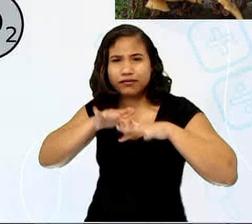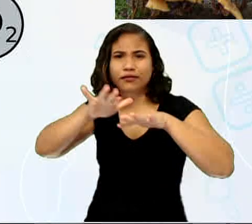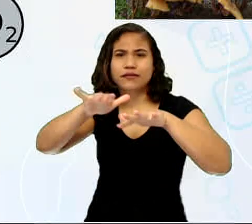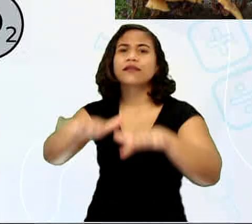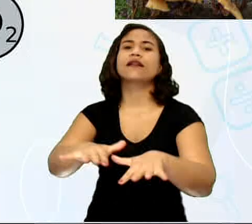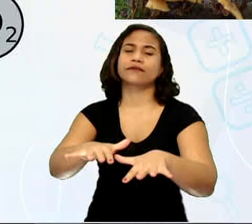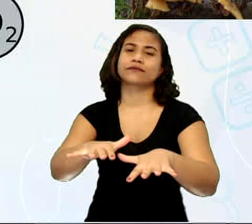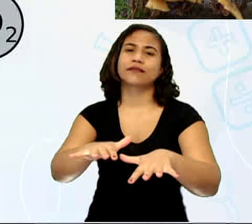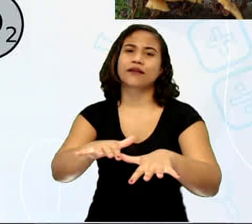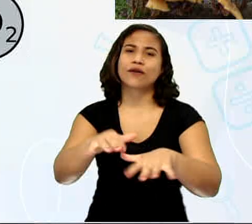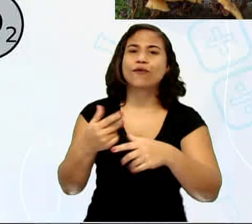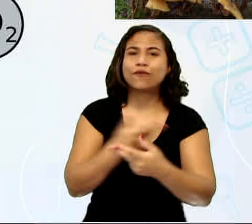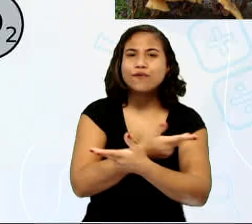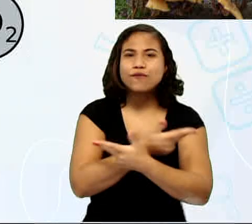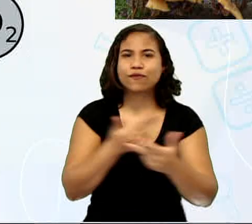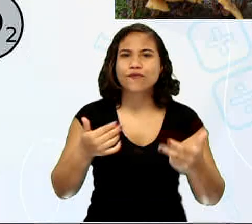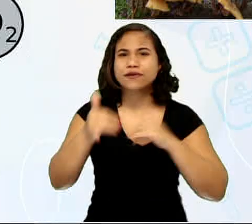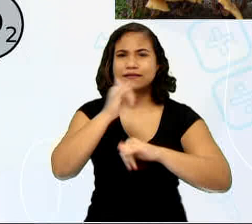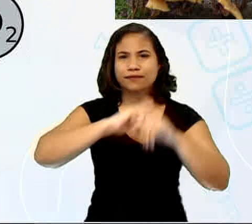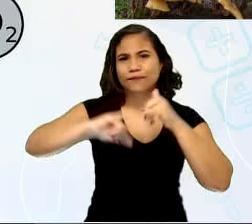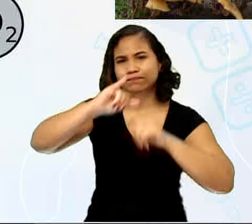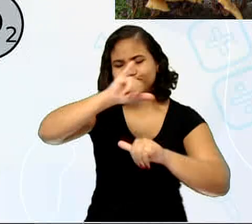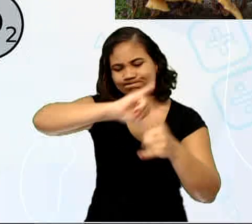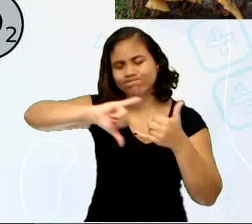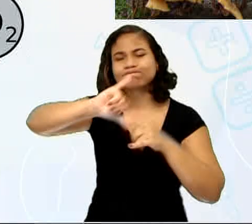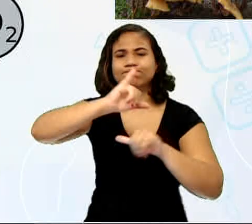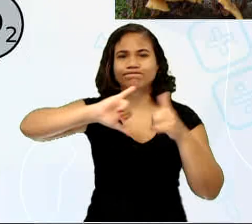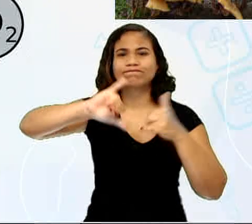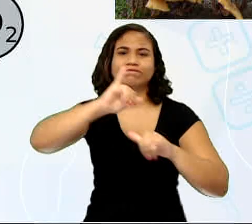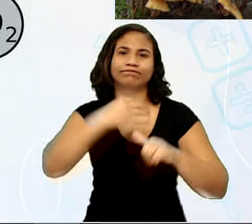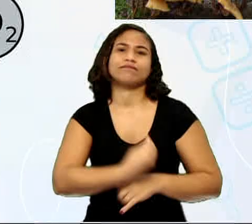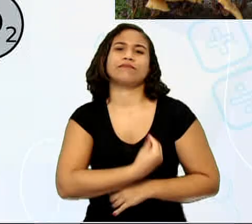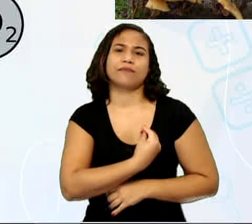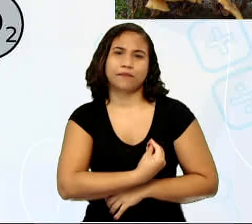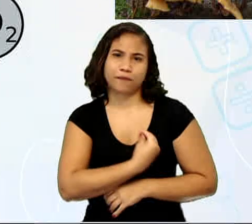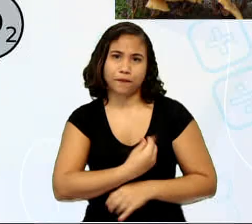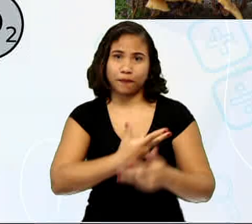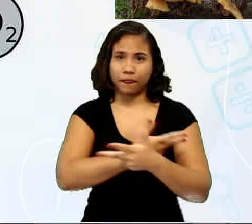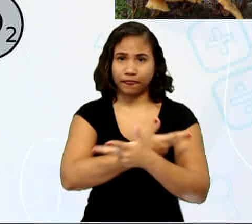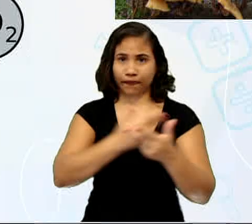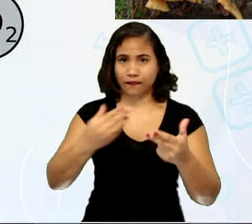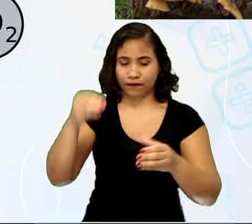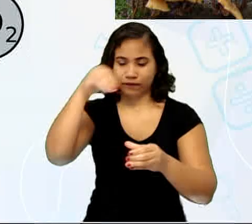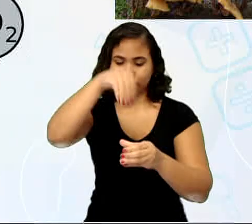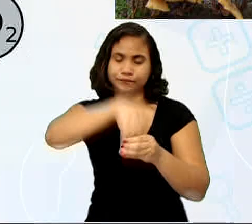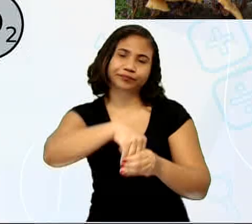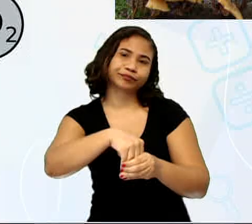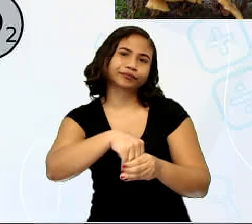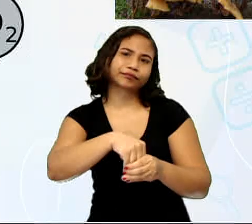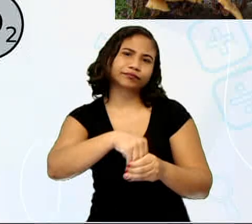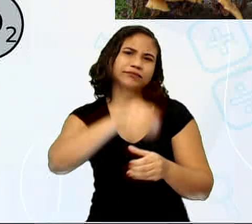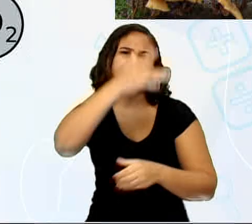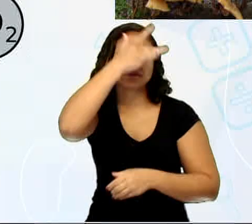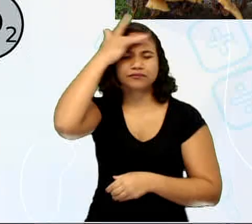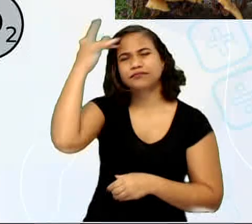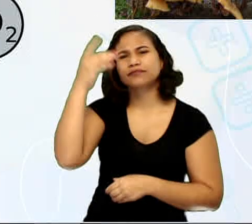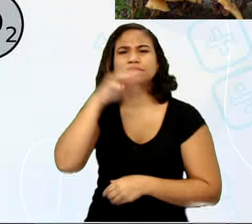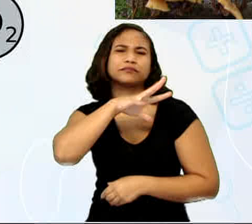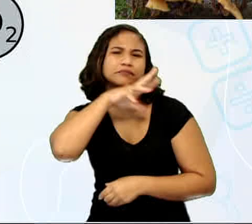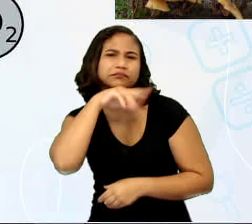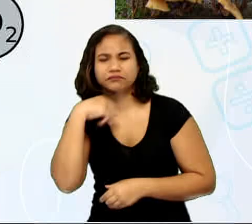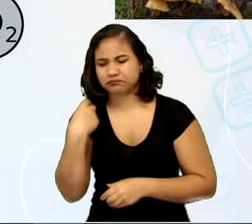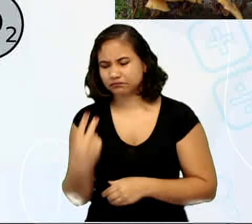elementos químicos que estavam presentes nos restos mortais dos seres vivos.